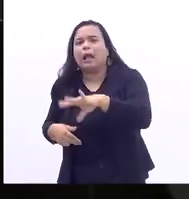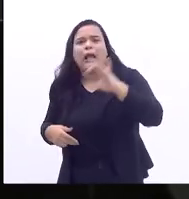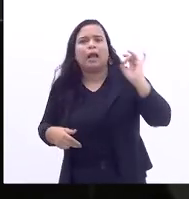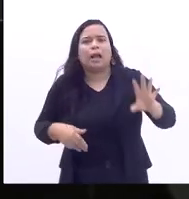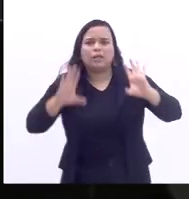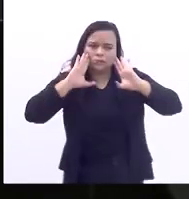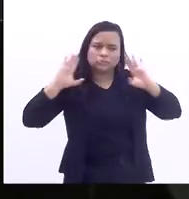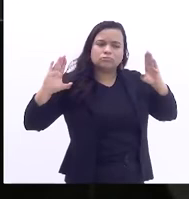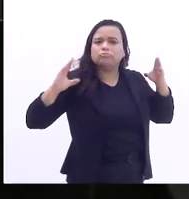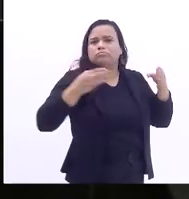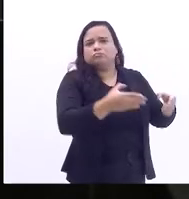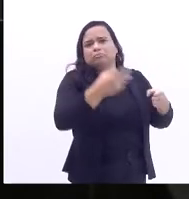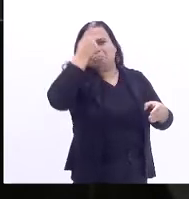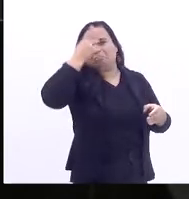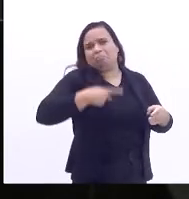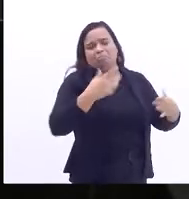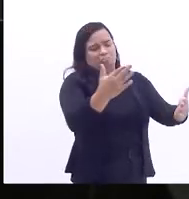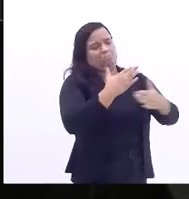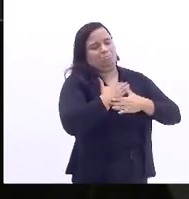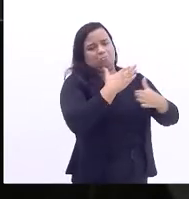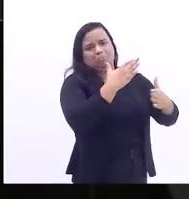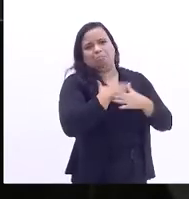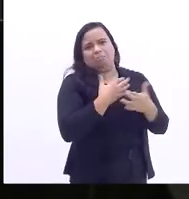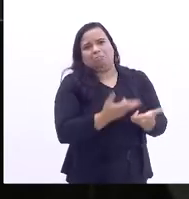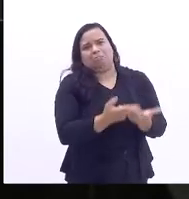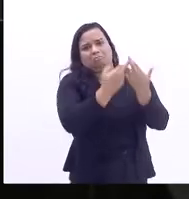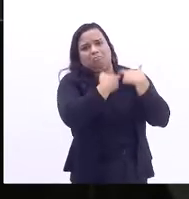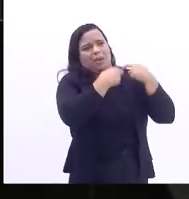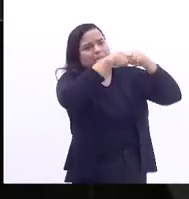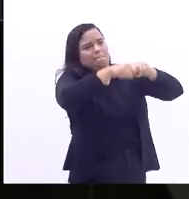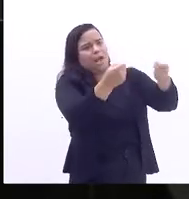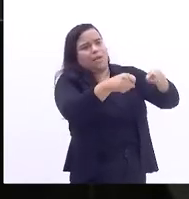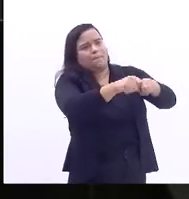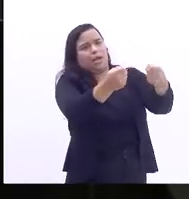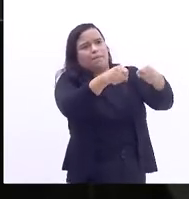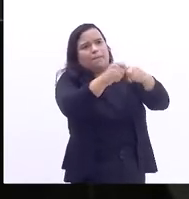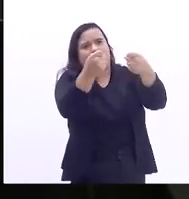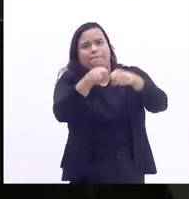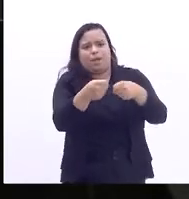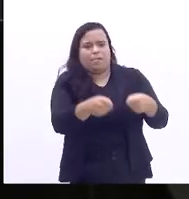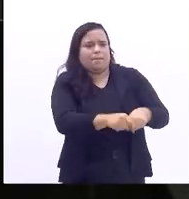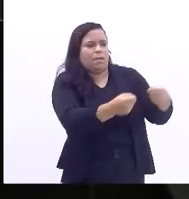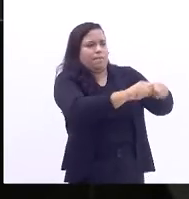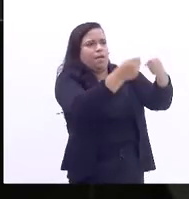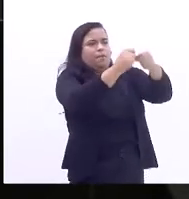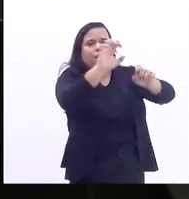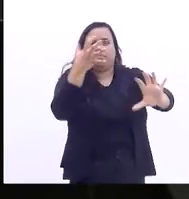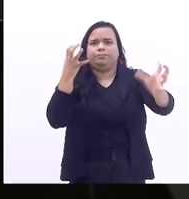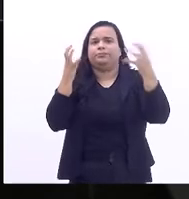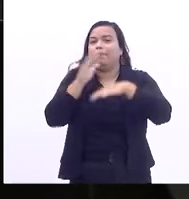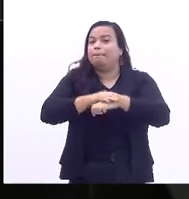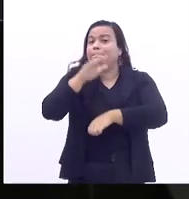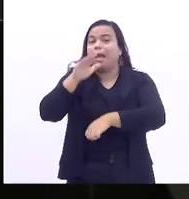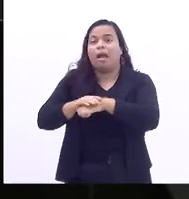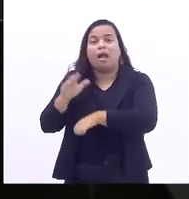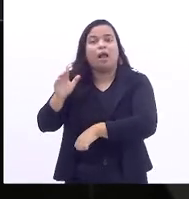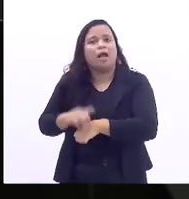parte, da sua responsabilidade de destruir mais o meio ambiente e acha que